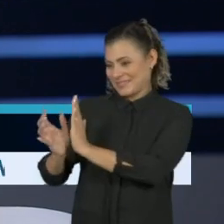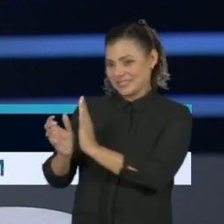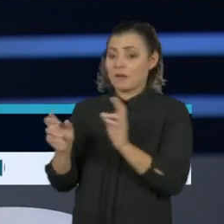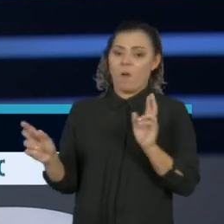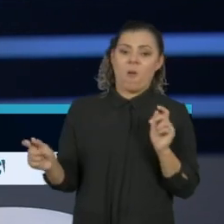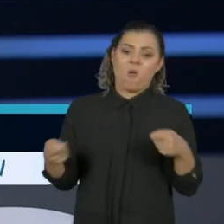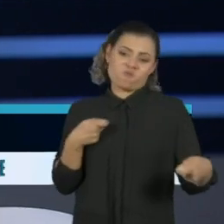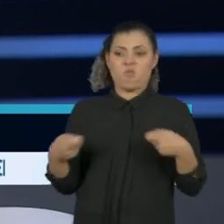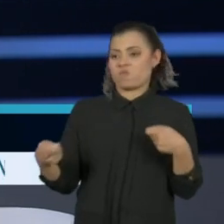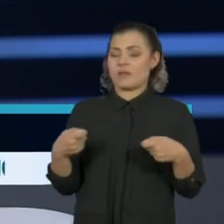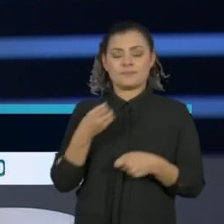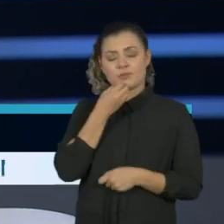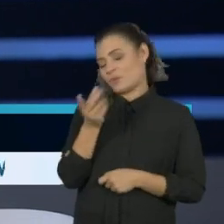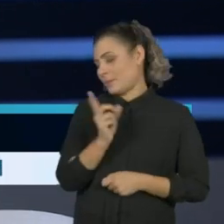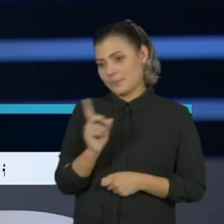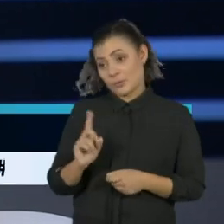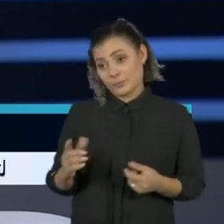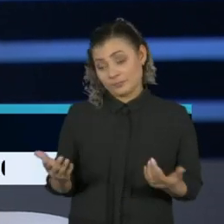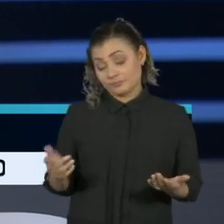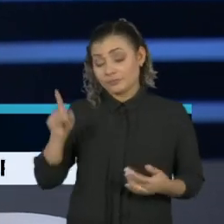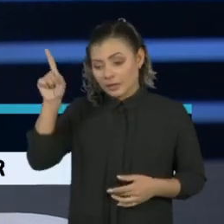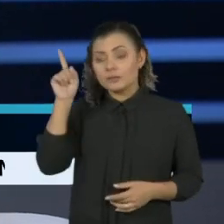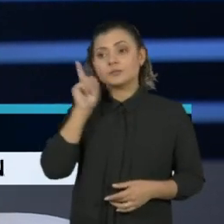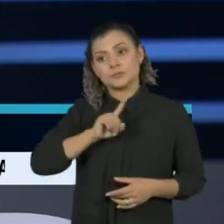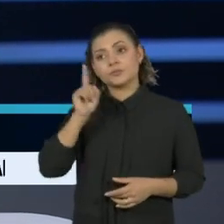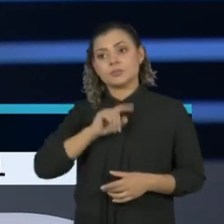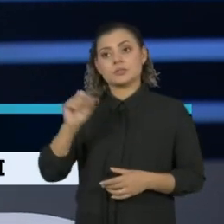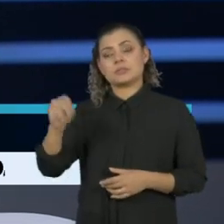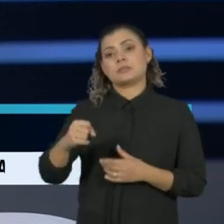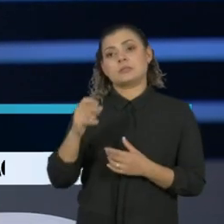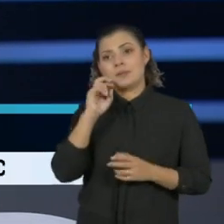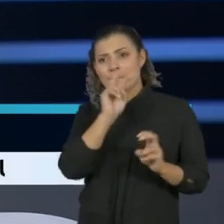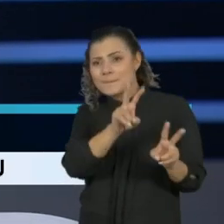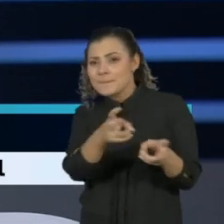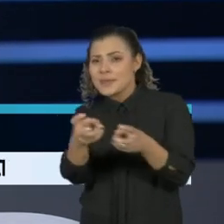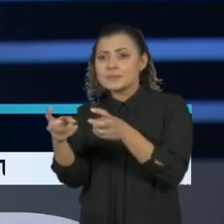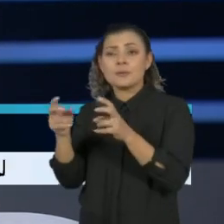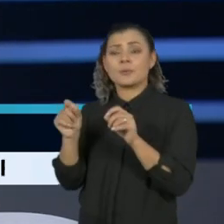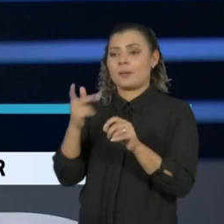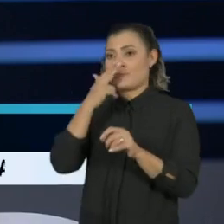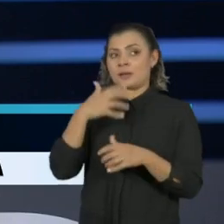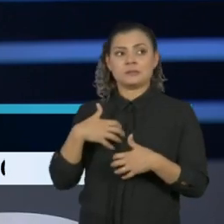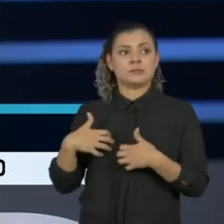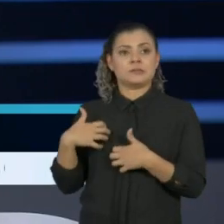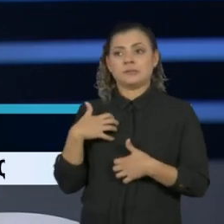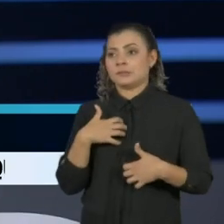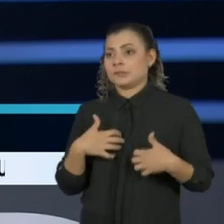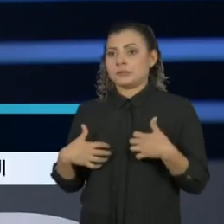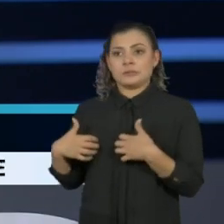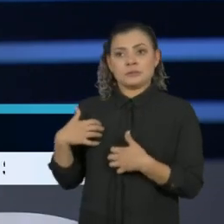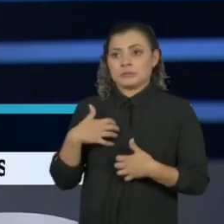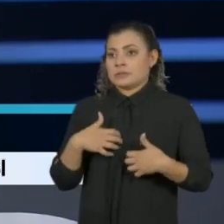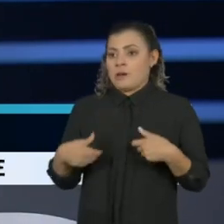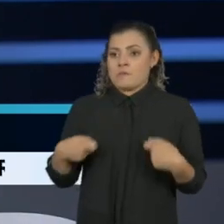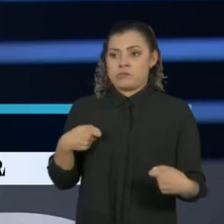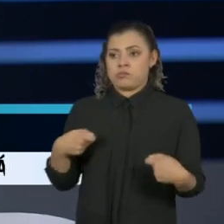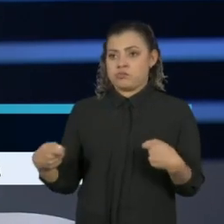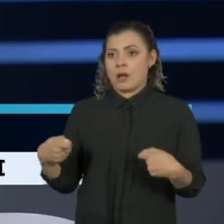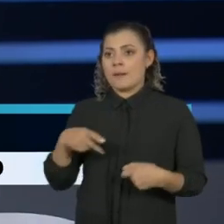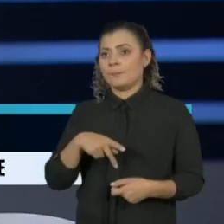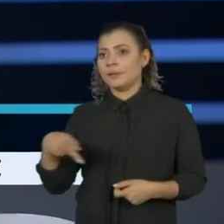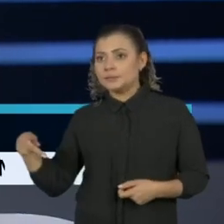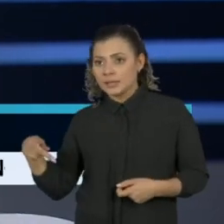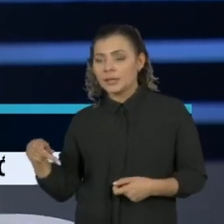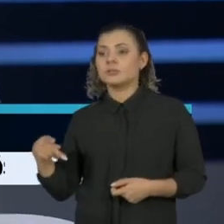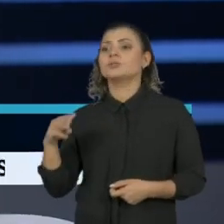é algo positivo. Também nos Estados Unidos se vê uma tensão muito grande entre a presidência da República,